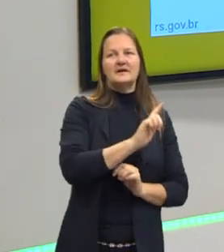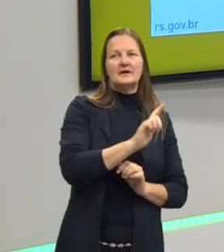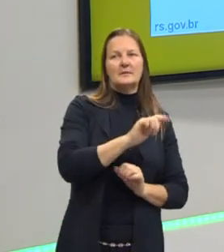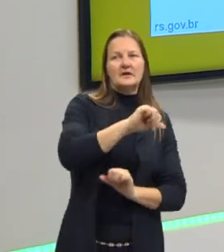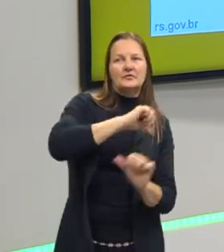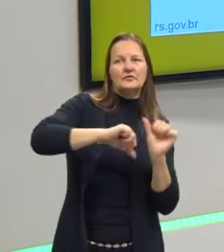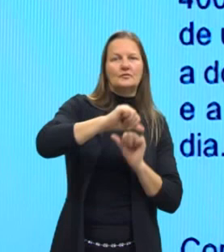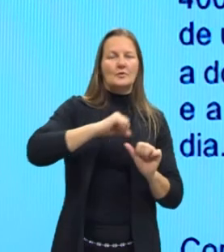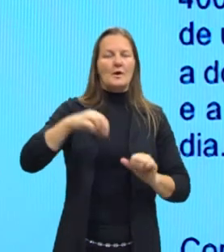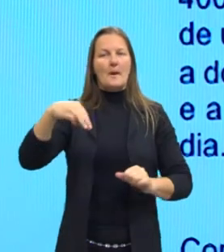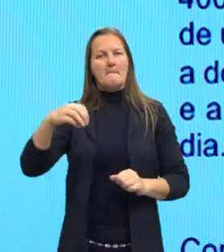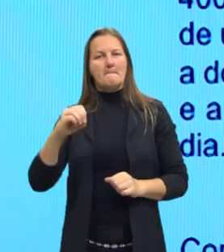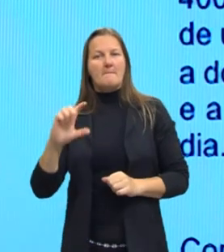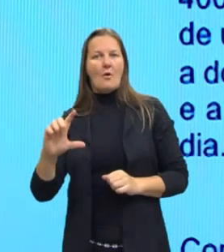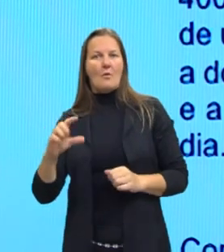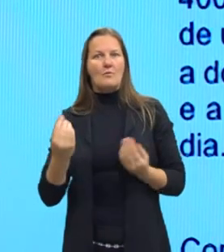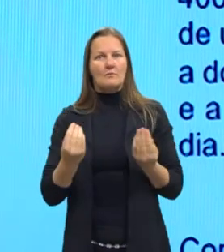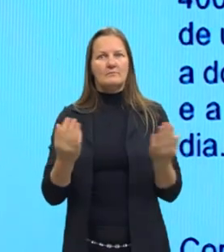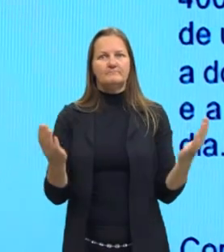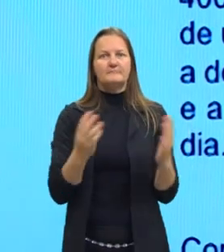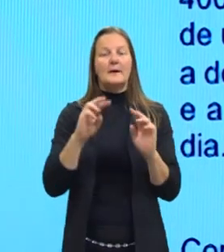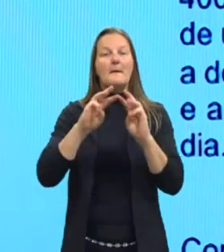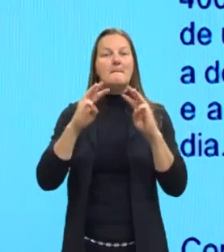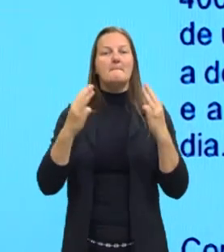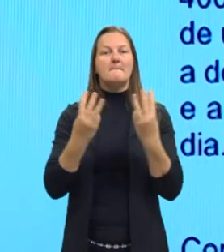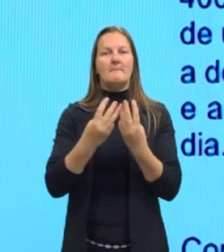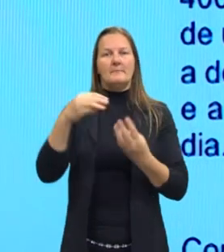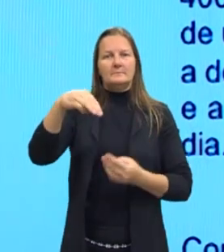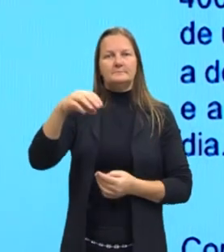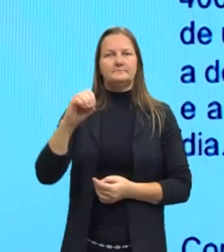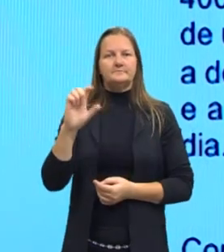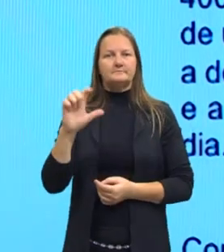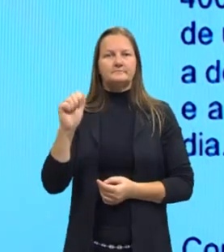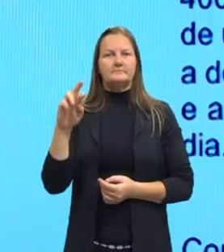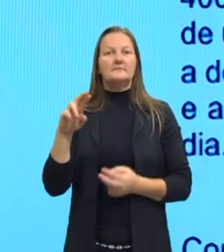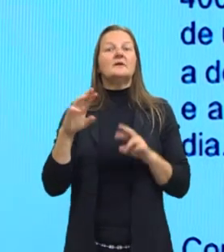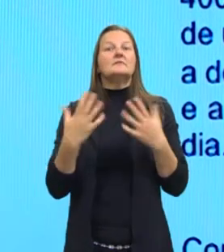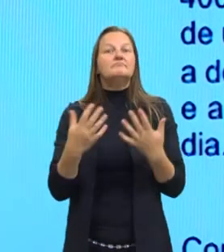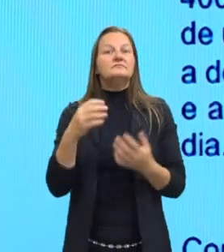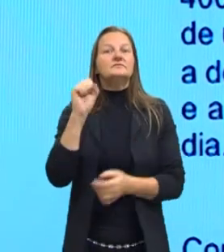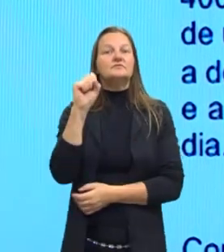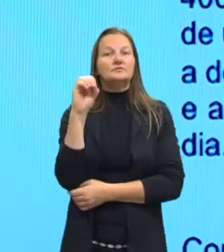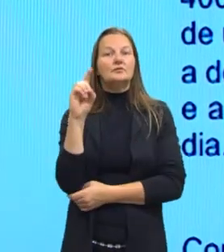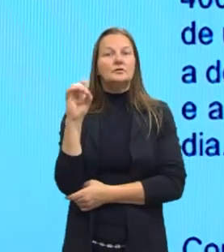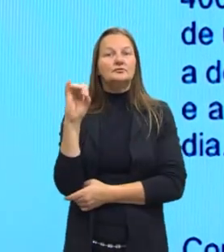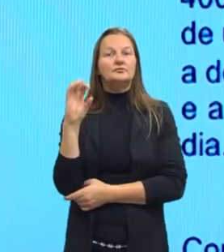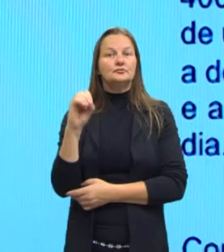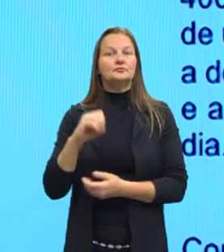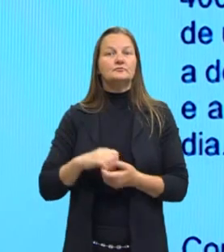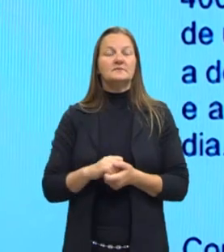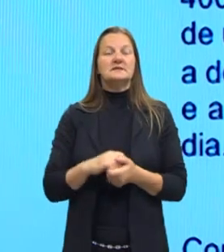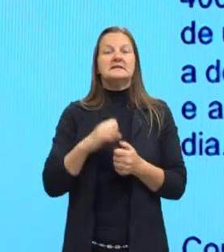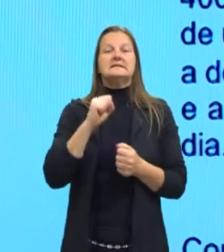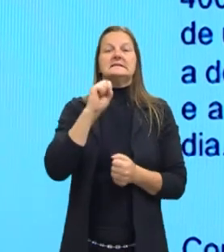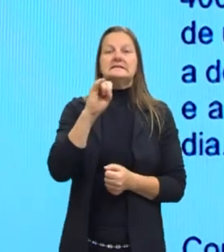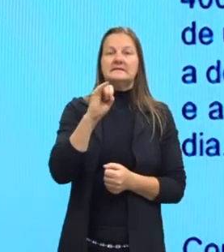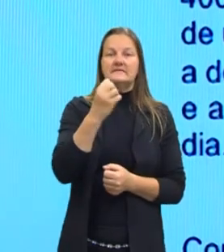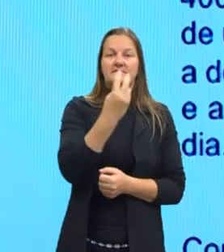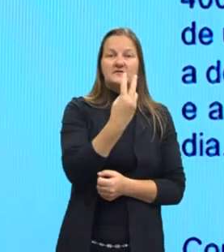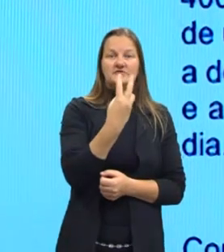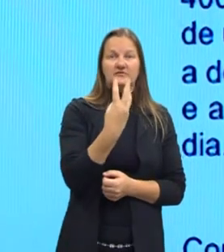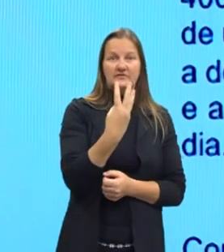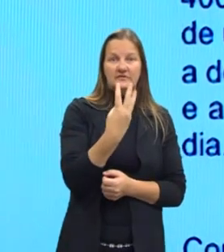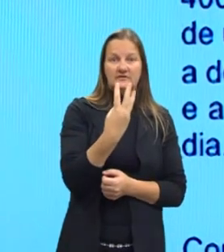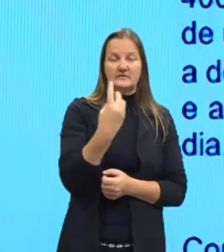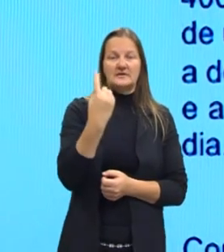questão me traz a massa molar do sódio. Então, eu consigo resolver, porque eu sei que se em 23 gramas eu